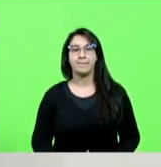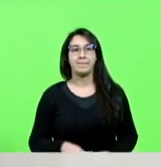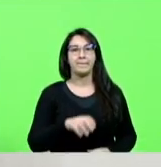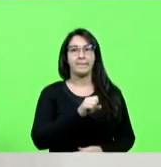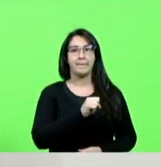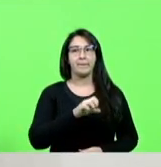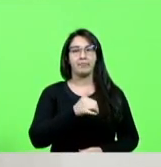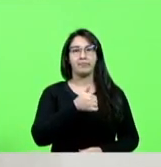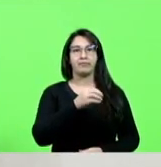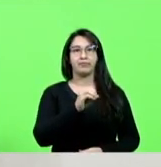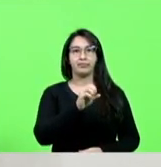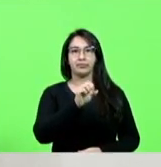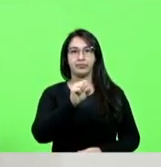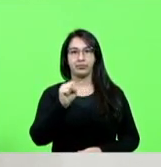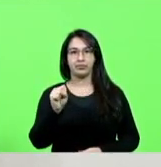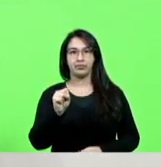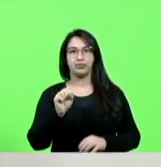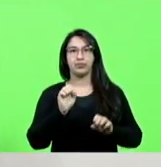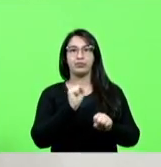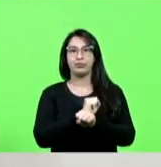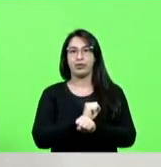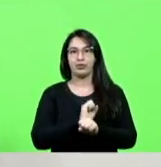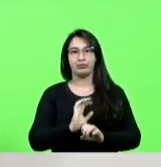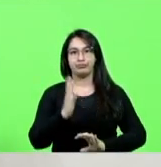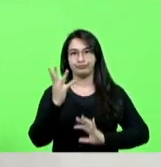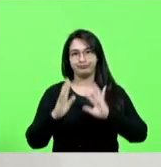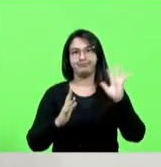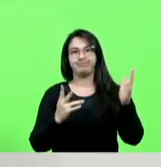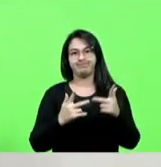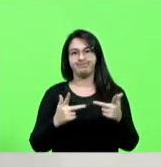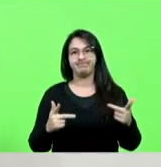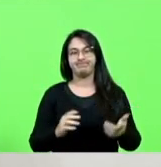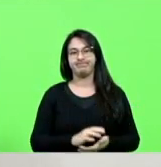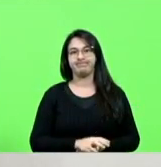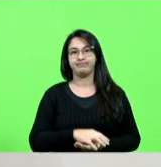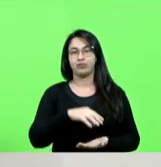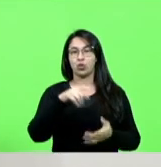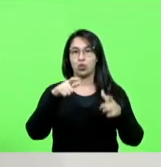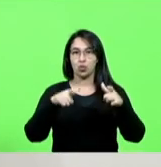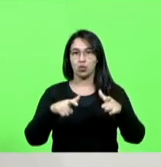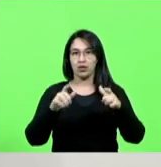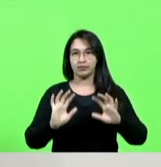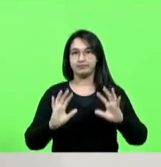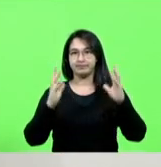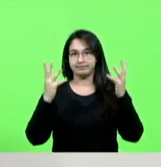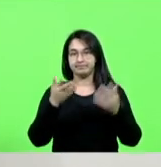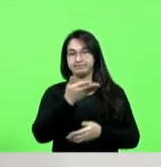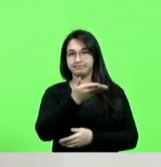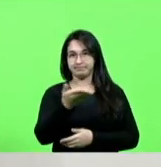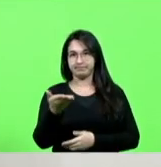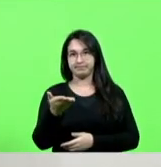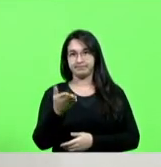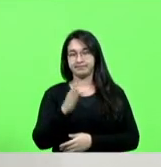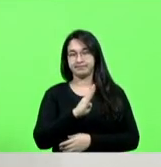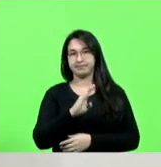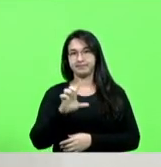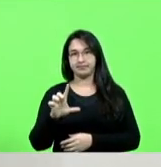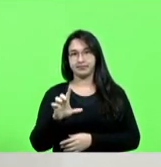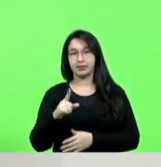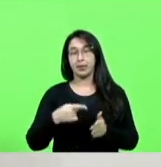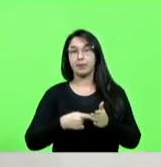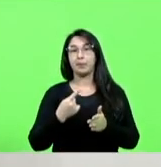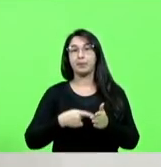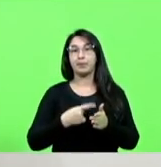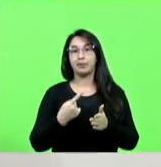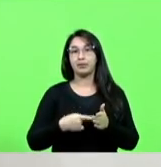pararam de acontecer e agora o centro de eventos de Blumenau o primeiro evento que o governador teve